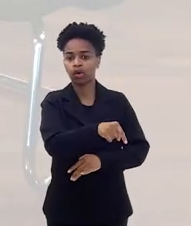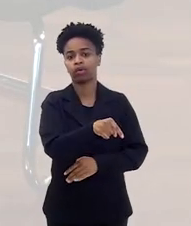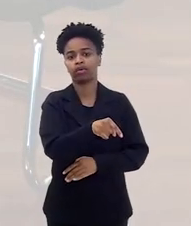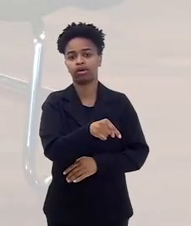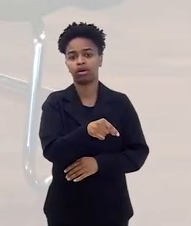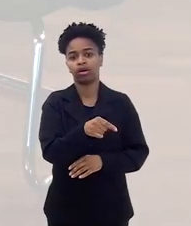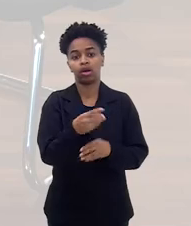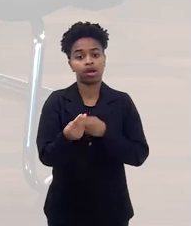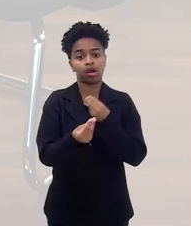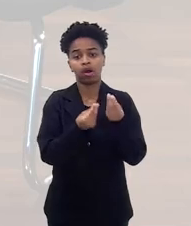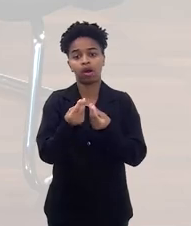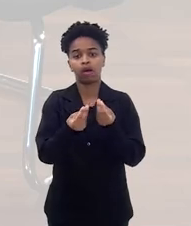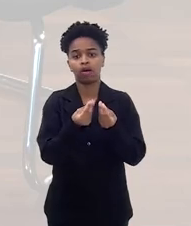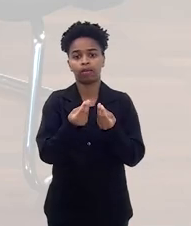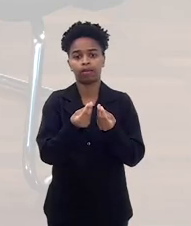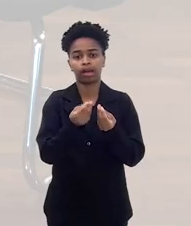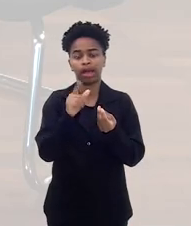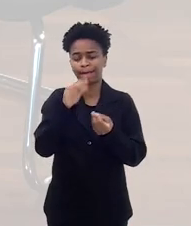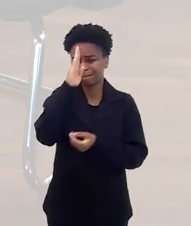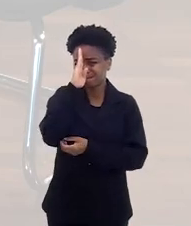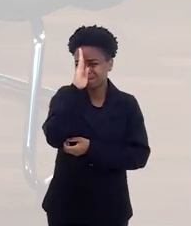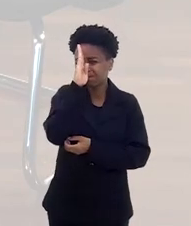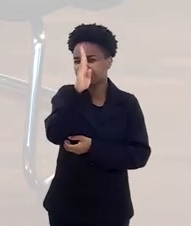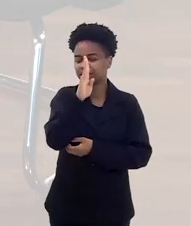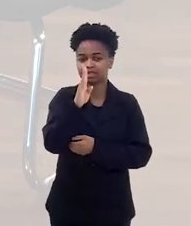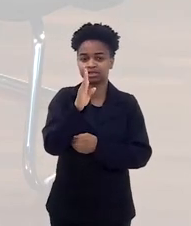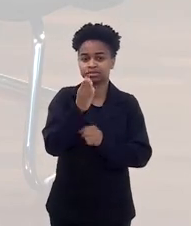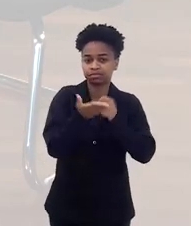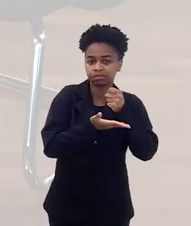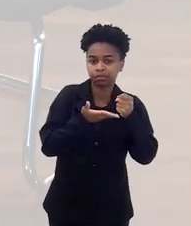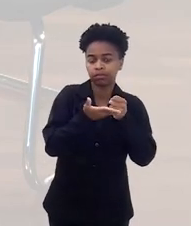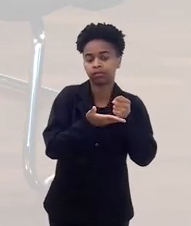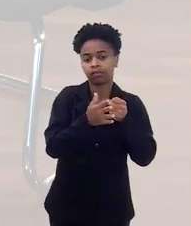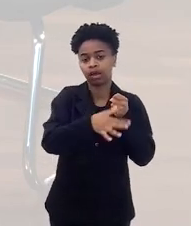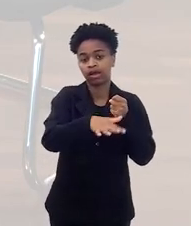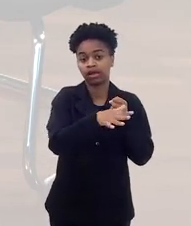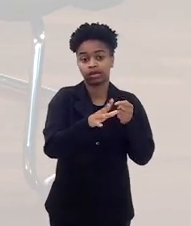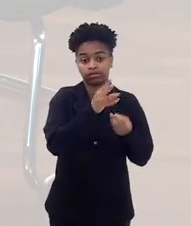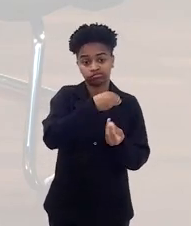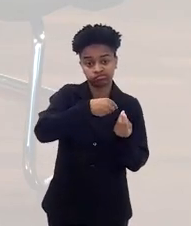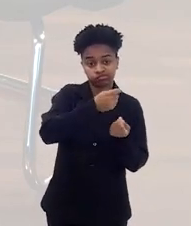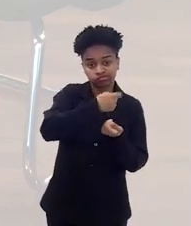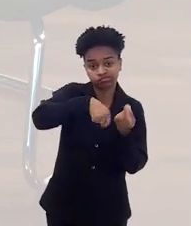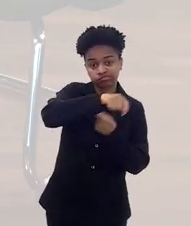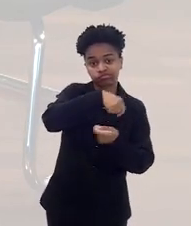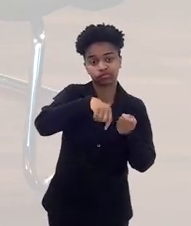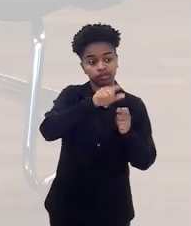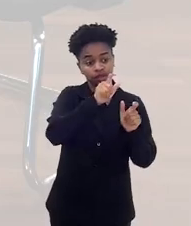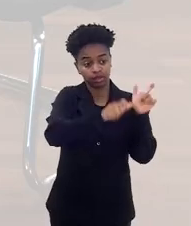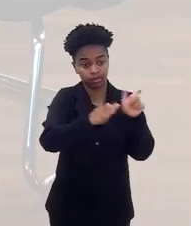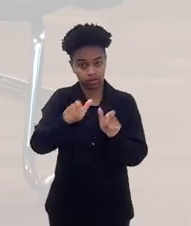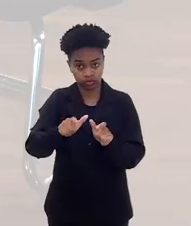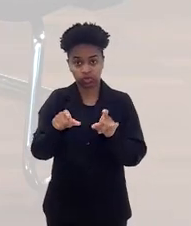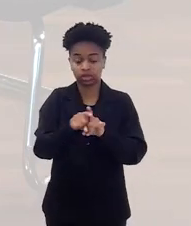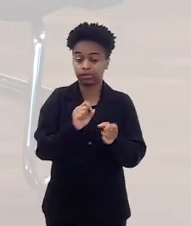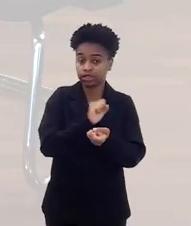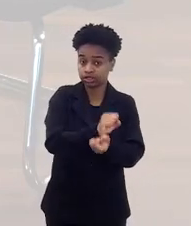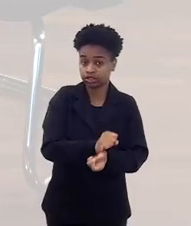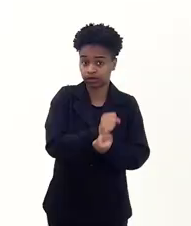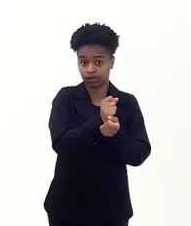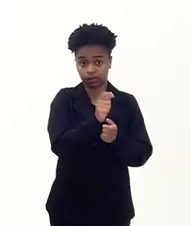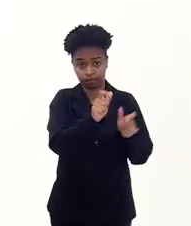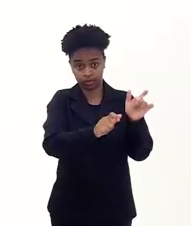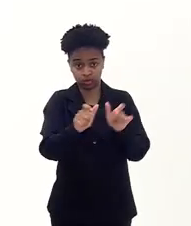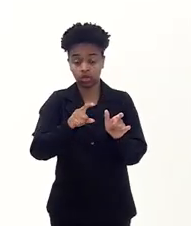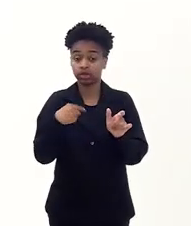que dá causa, aquilo que sustenta como motor primário o tráfico de seres humanos e a escravização de